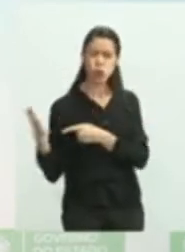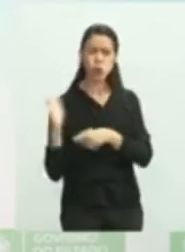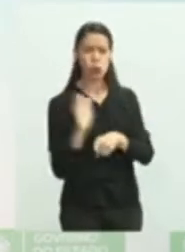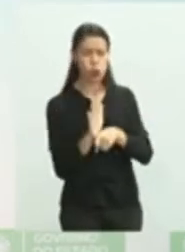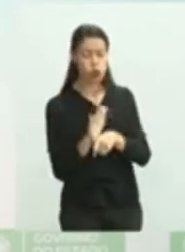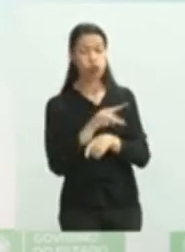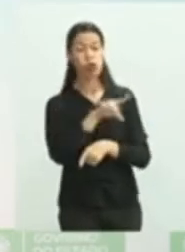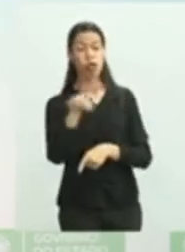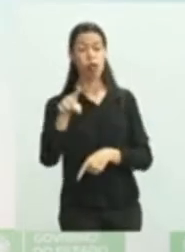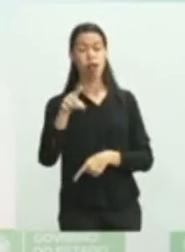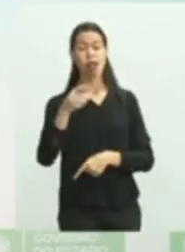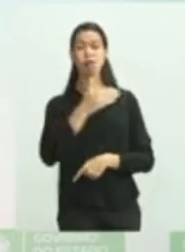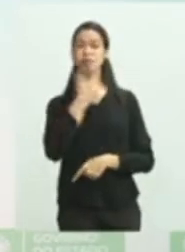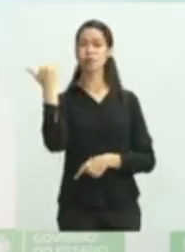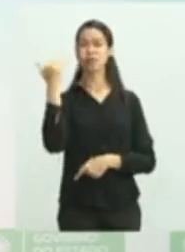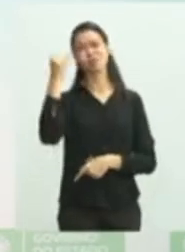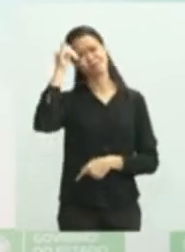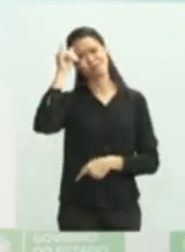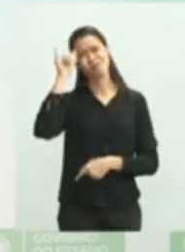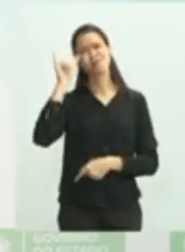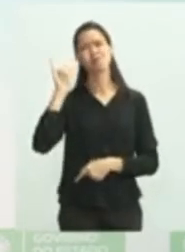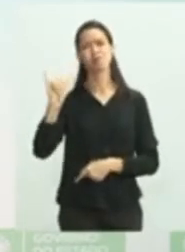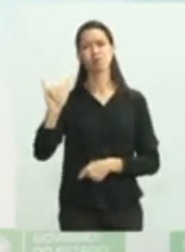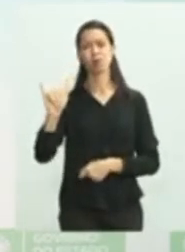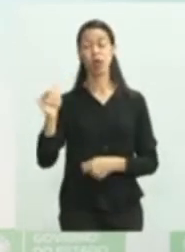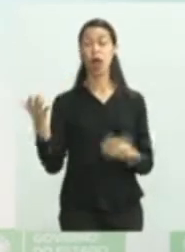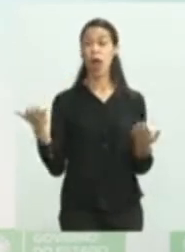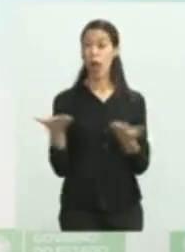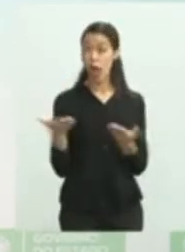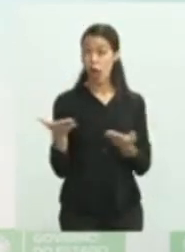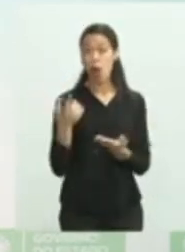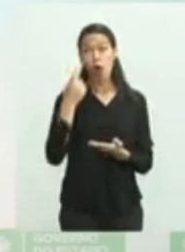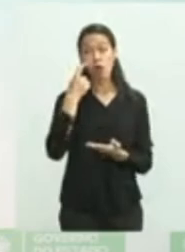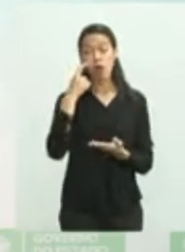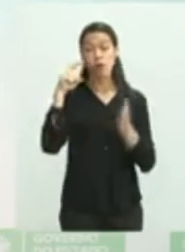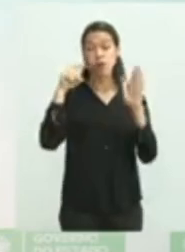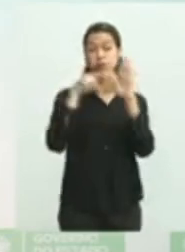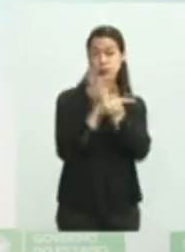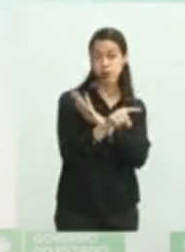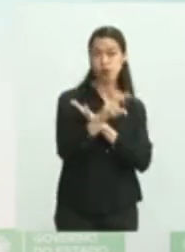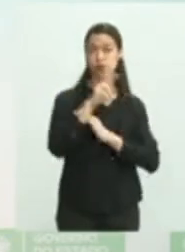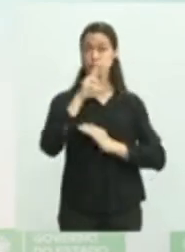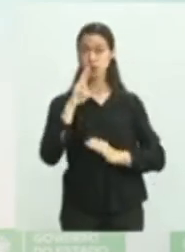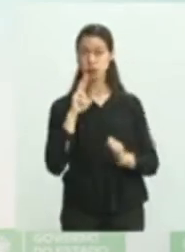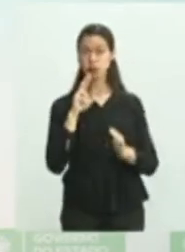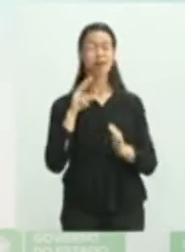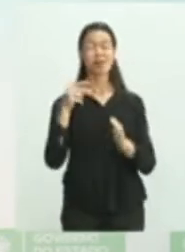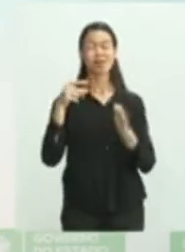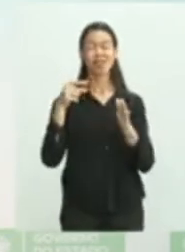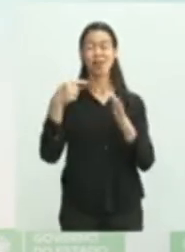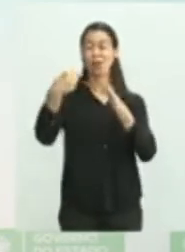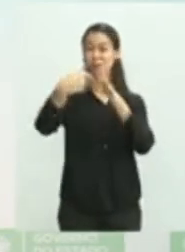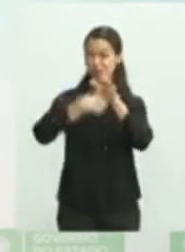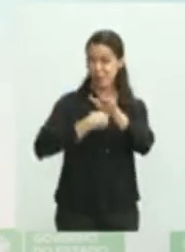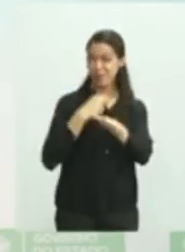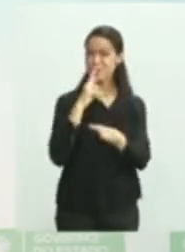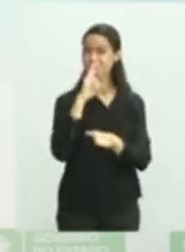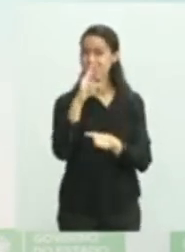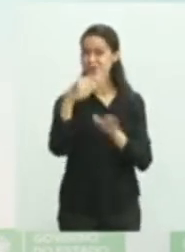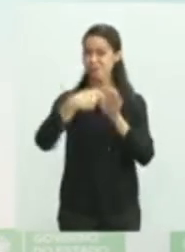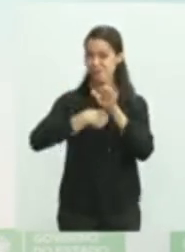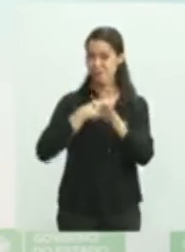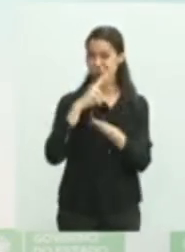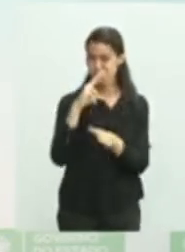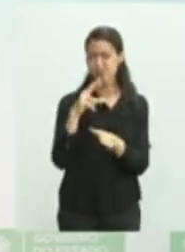Quero passar agora a resposta dos vários questionamentos que nos chegaram para que a